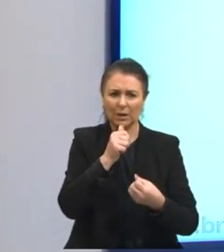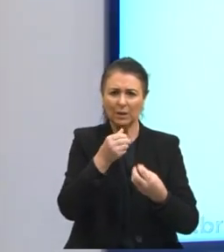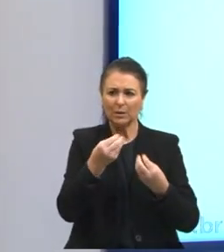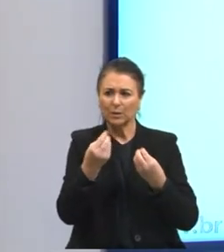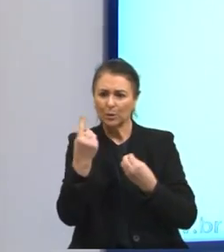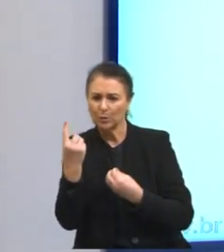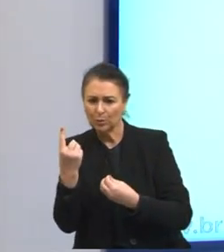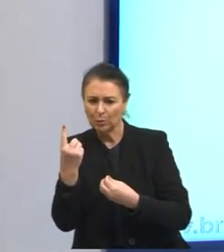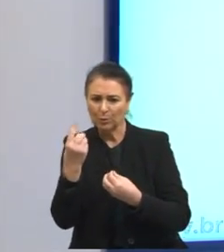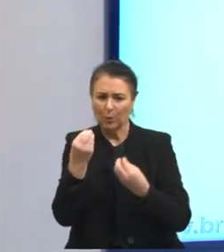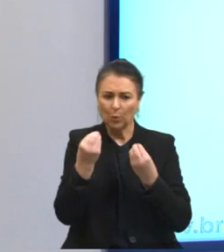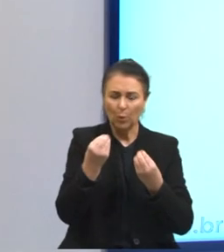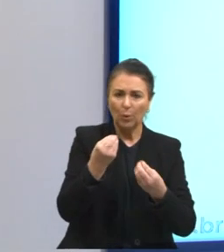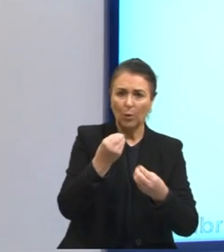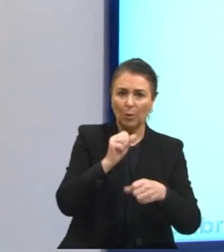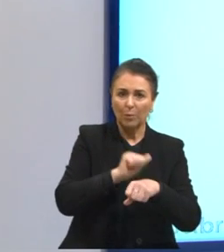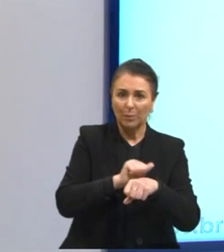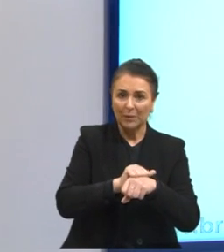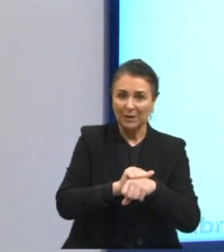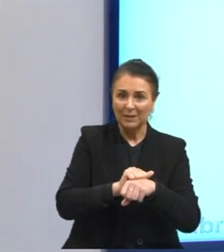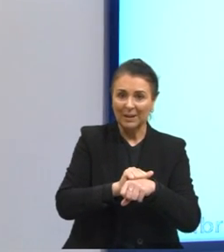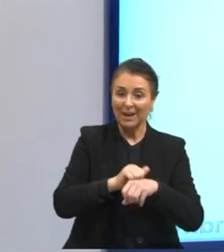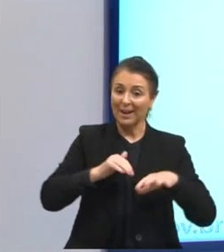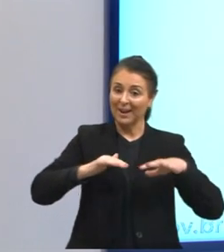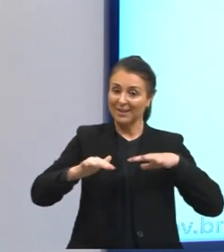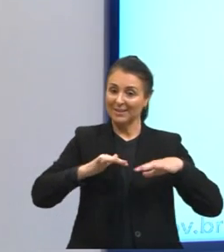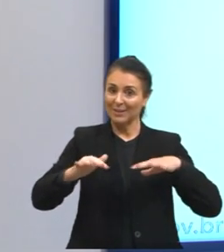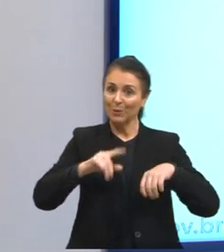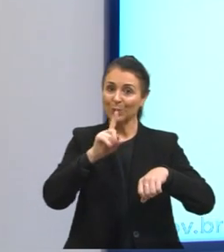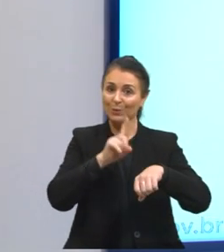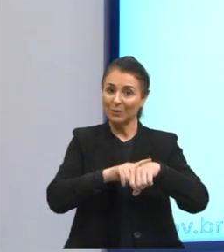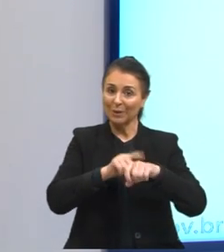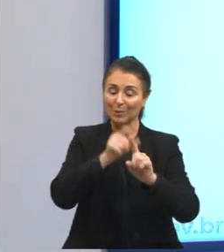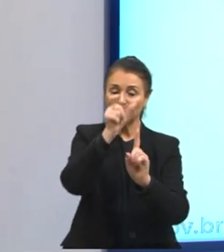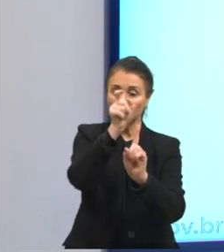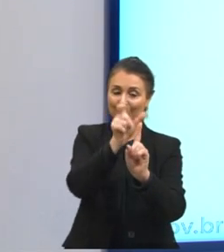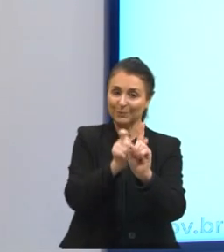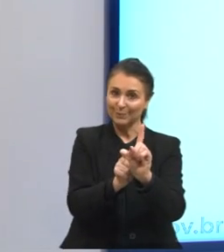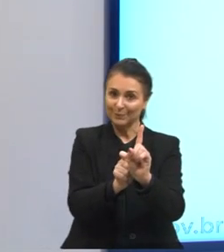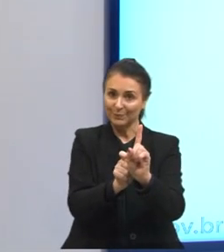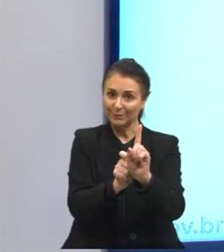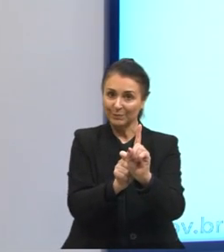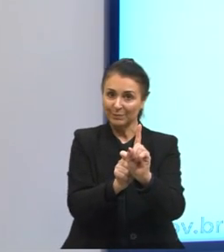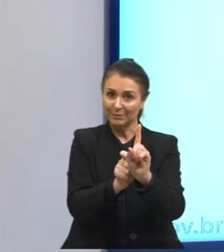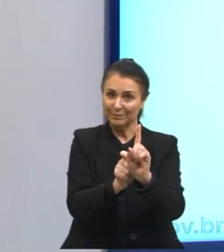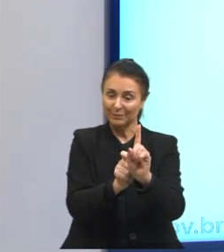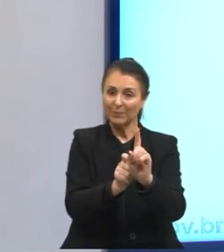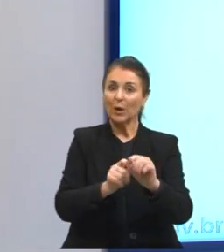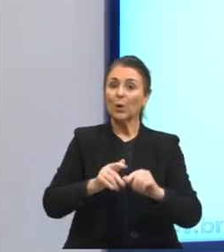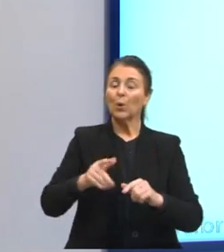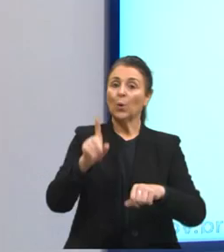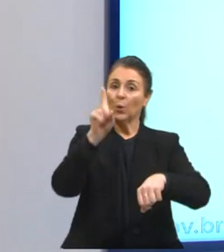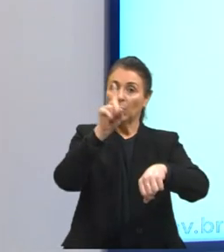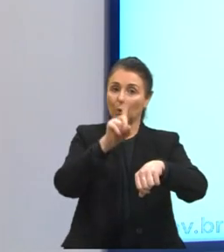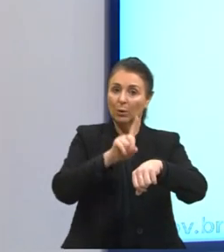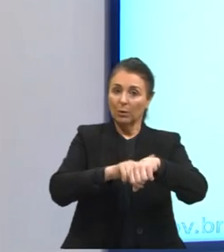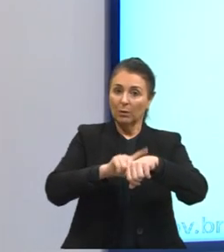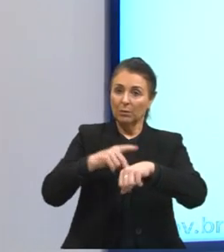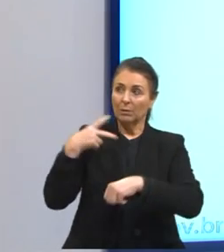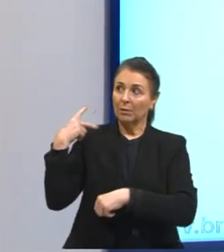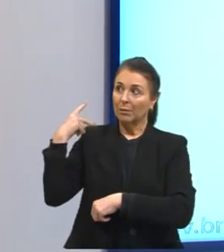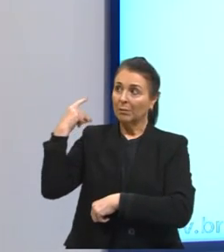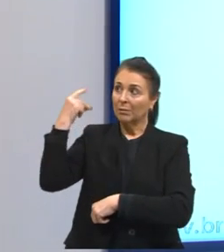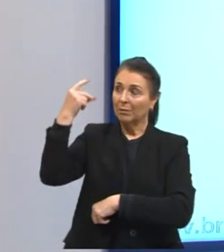a ação do tempo sobre a personagem. Enfatizar que o tempo desgastou o